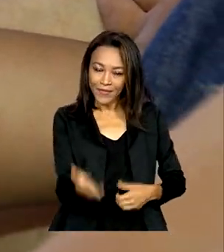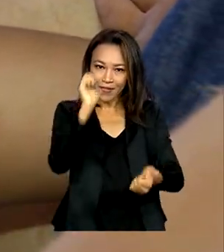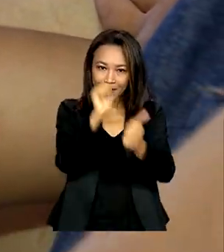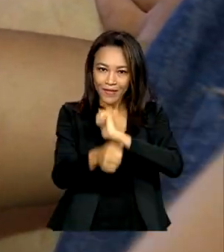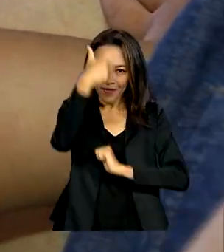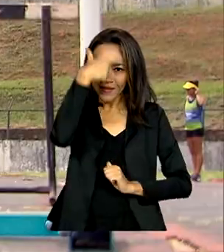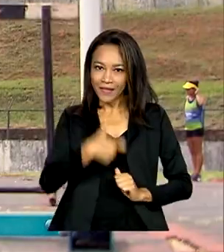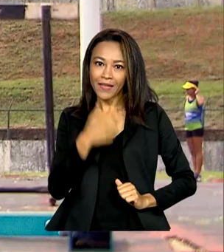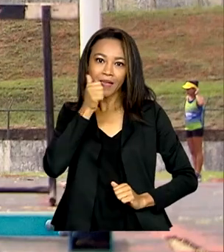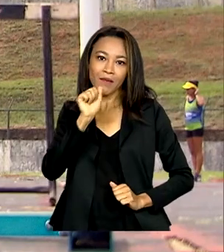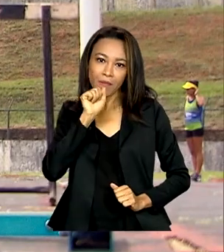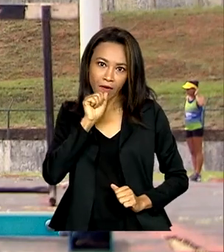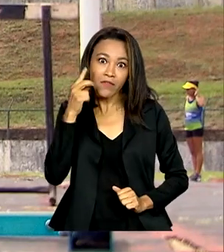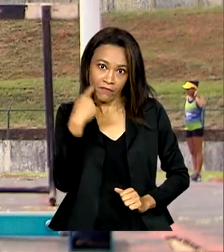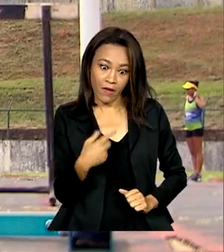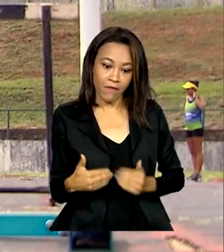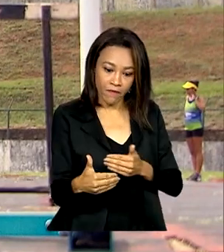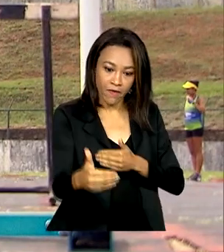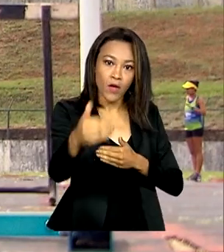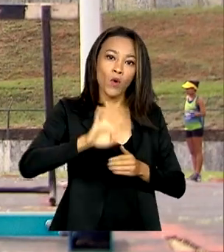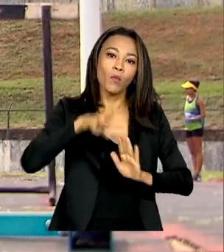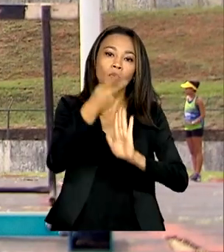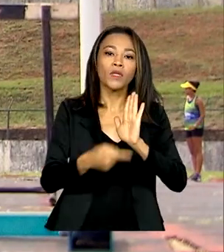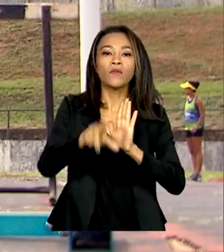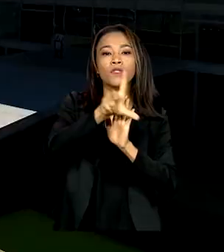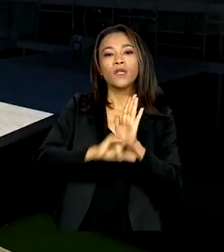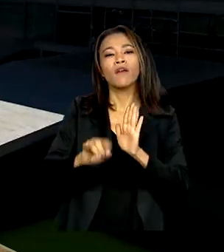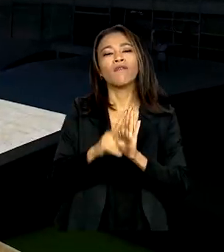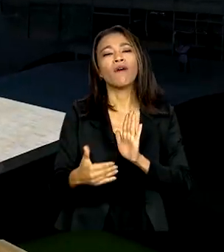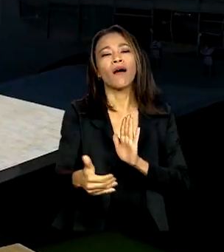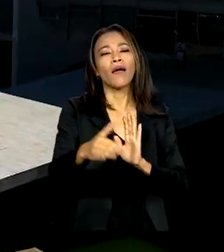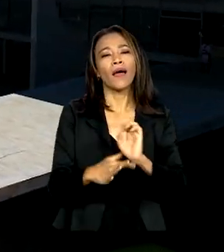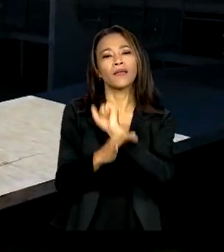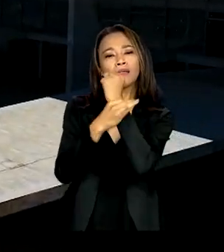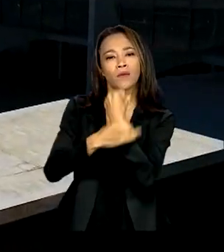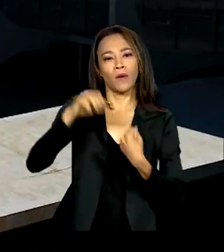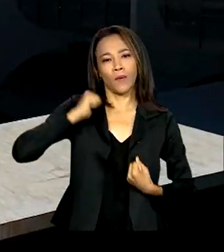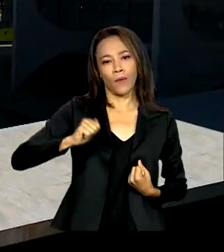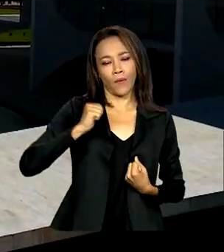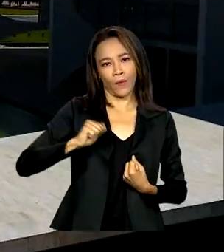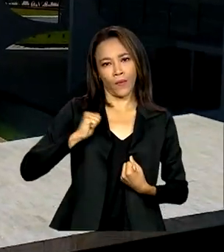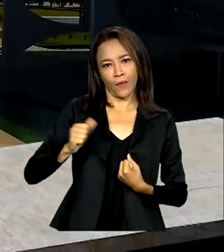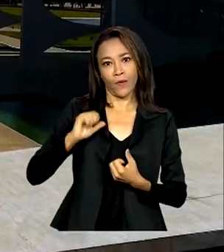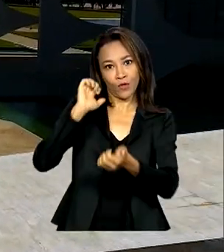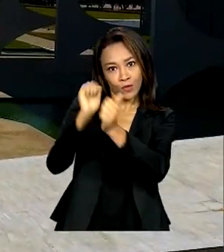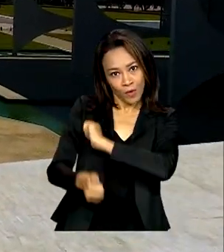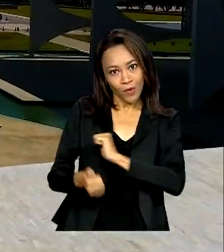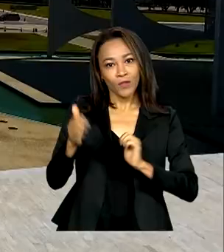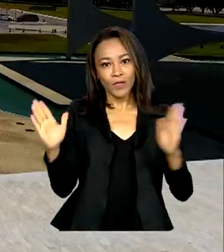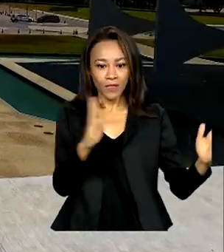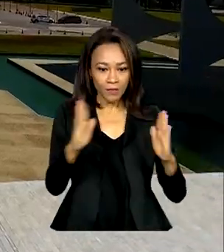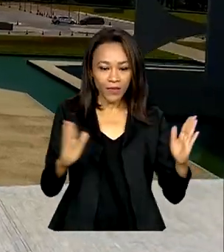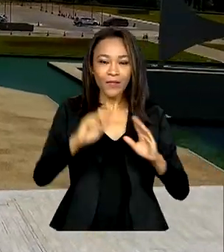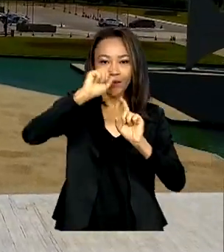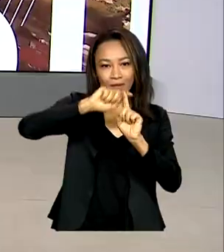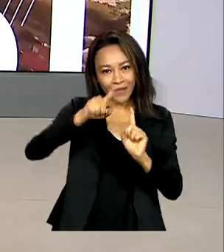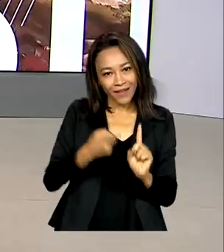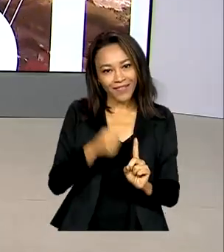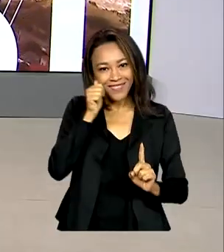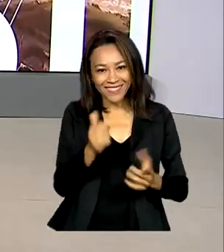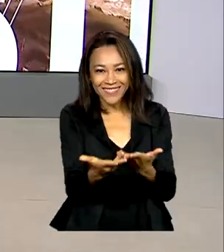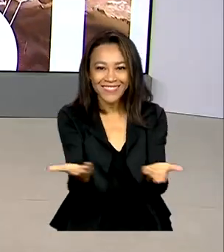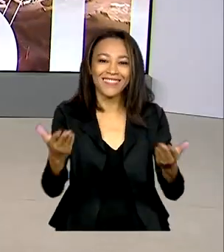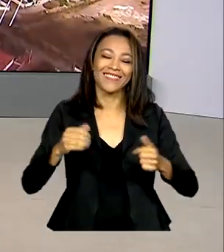vai ver que um projeto de lei do governo federal quer garantir o Bolsa Atleta durante a gestação e licença à maternidade.